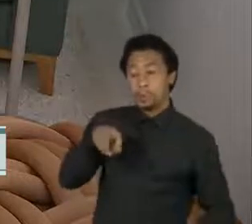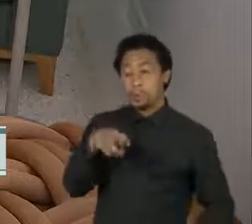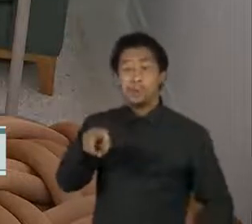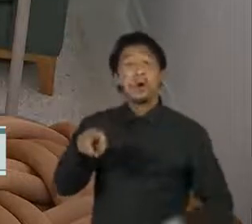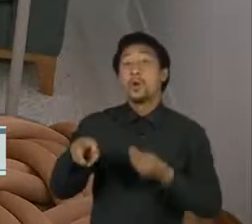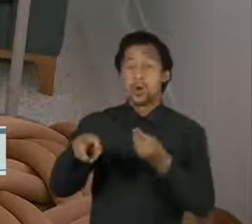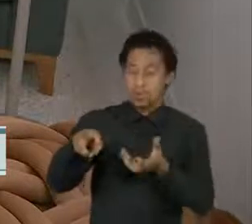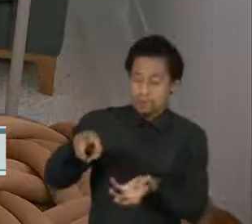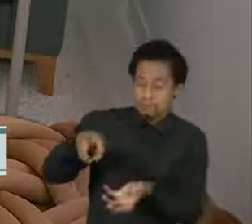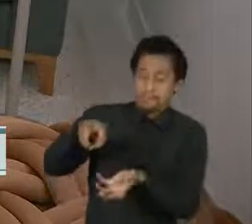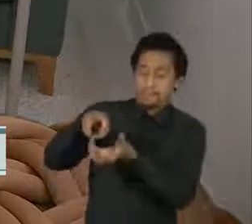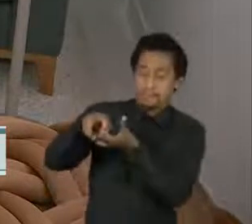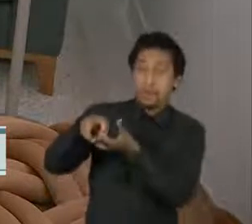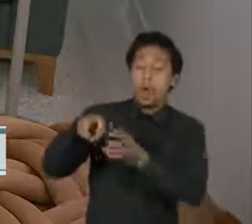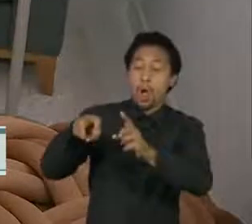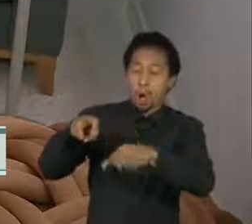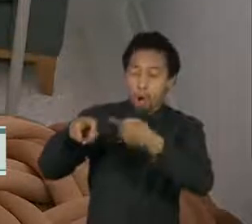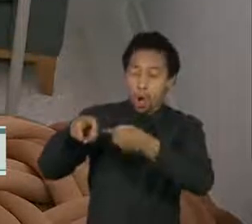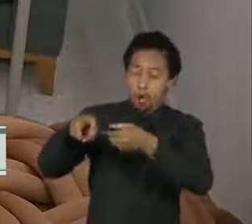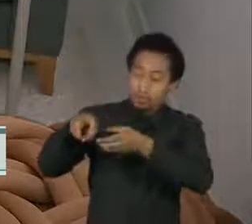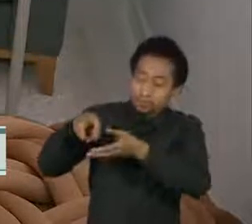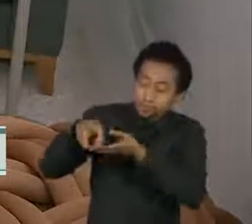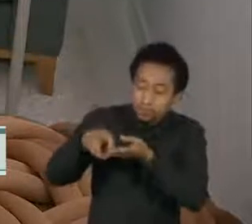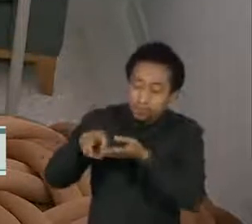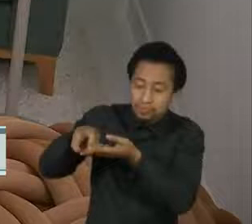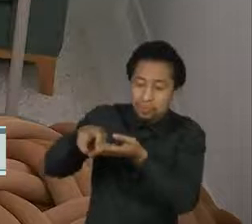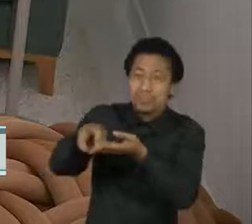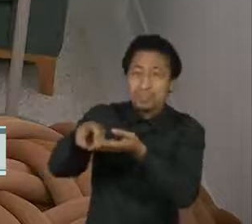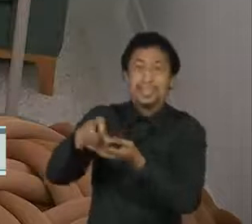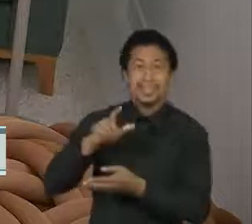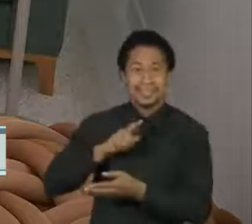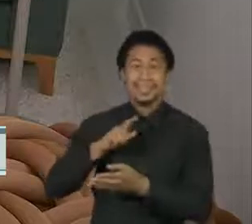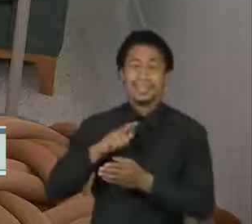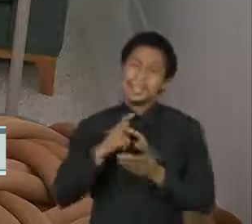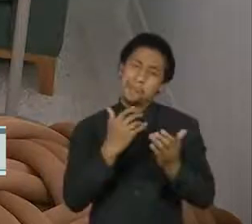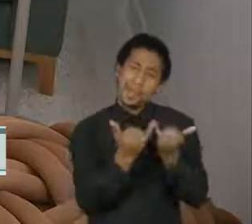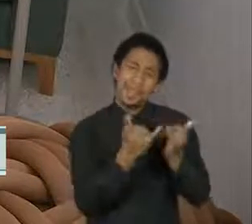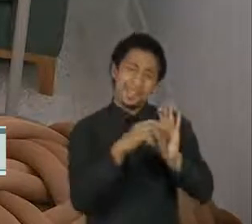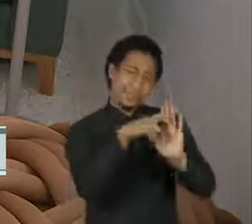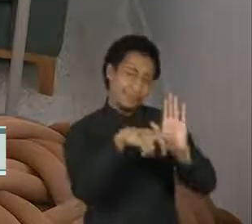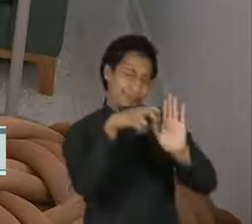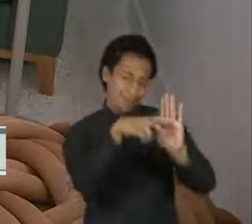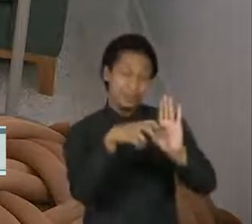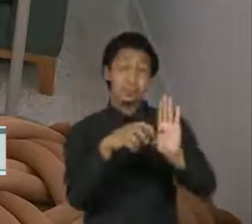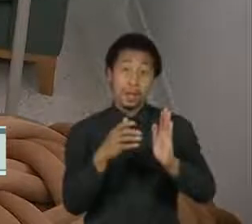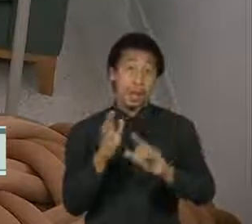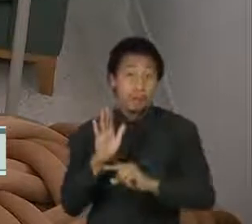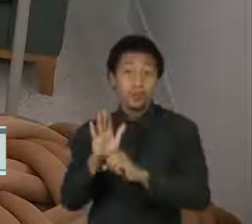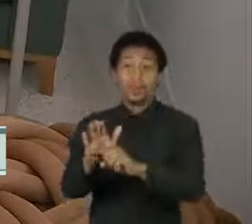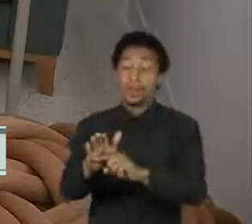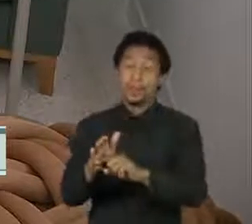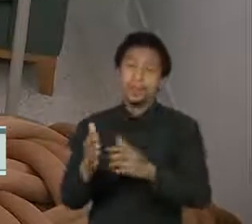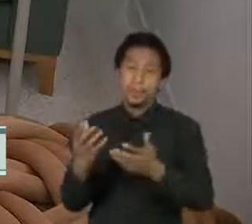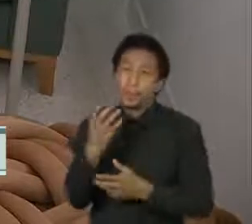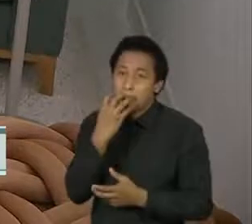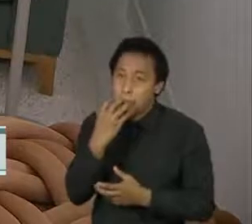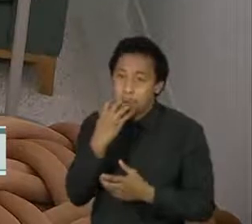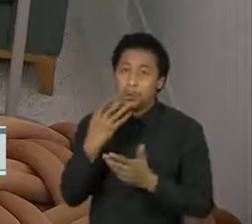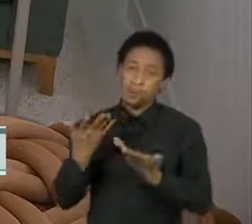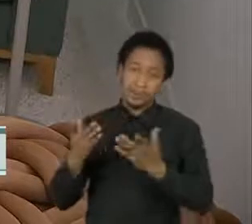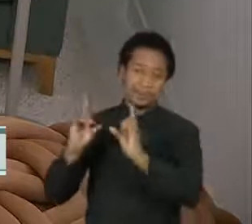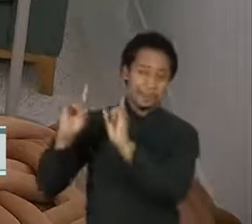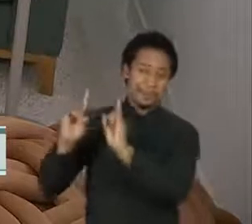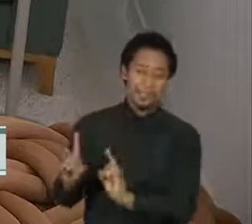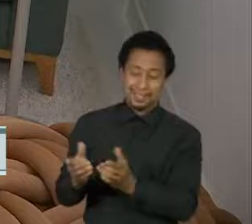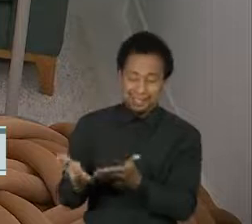no caso da dificuldade nas patas traseiras, e o andador aos animais tetraplégicos. Os dois casos demandam cuidados